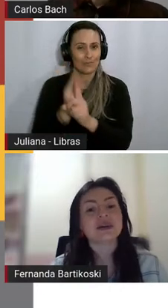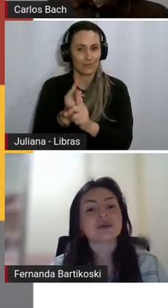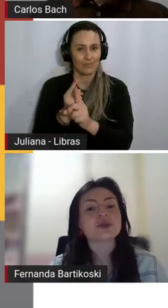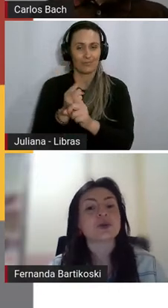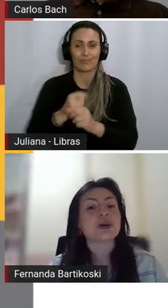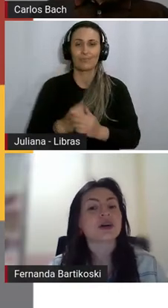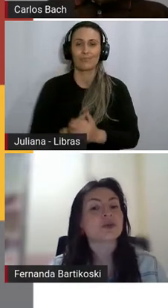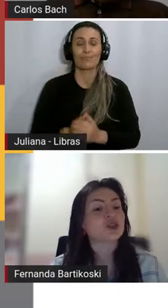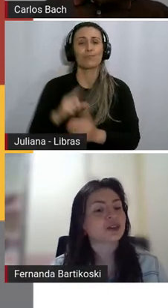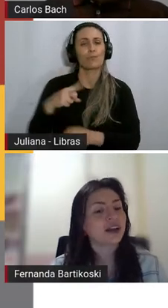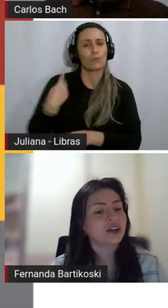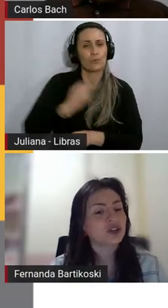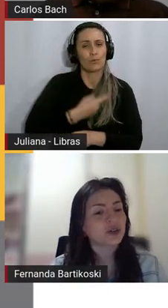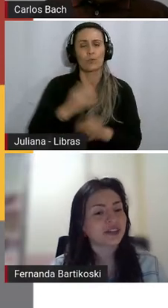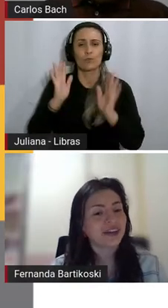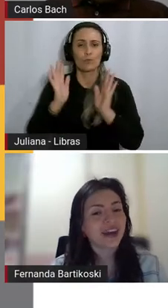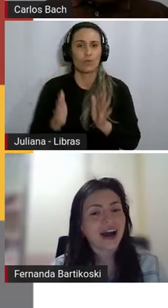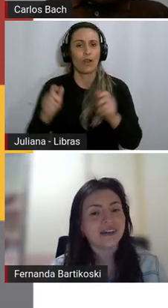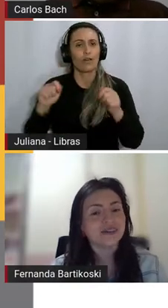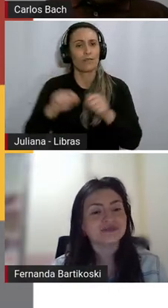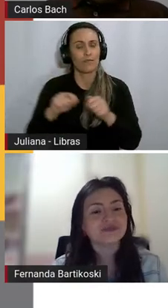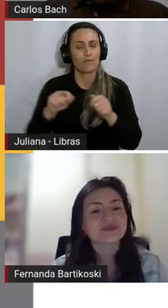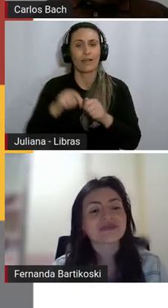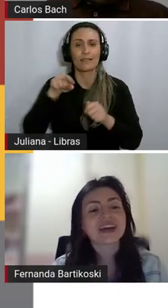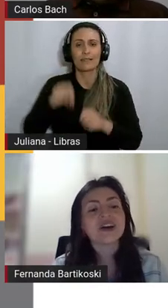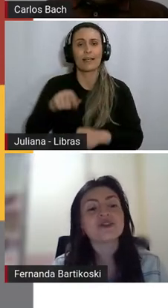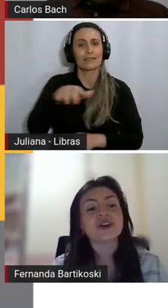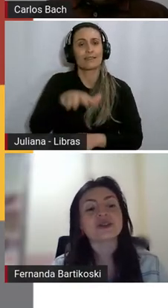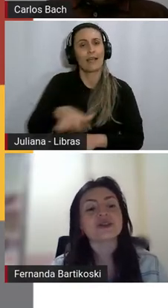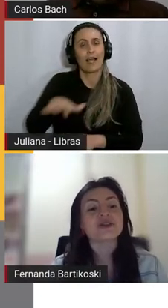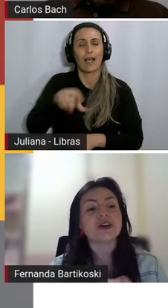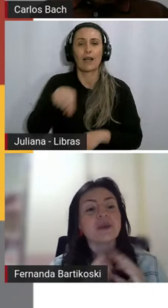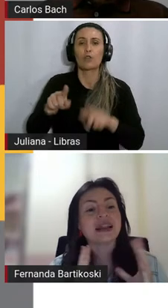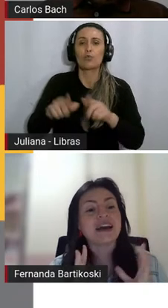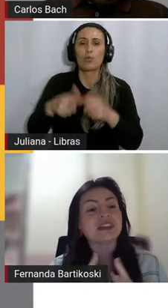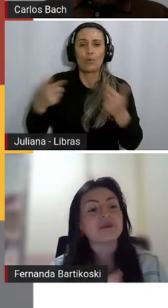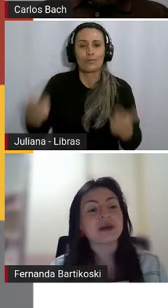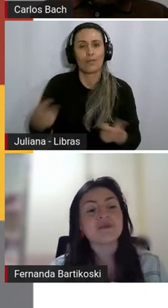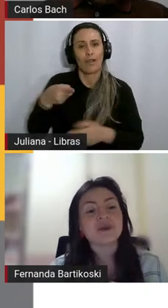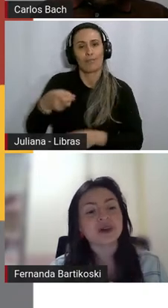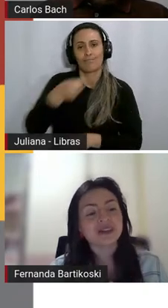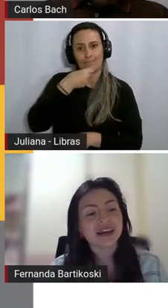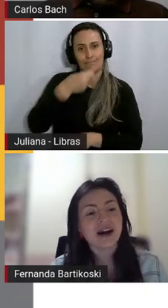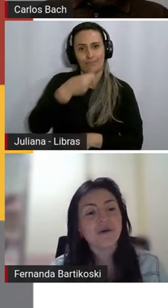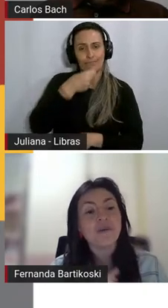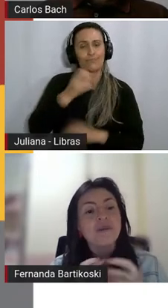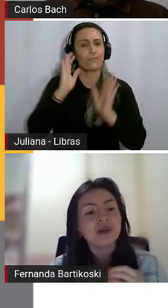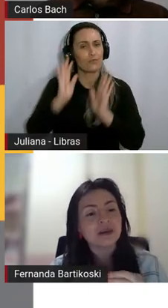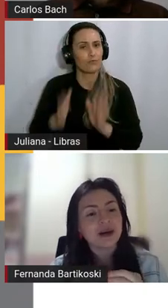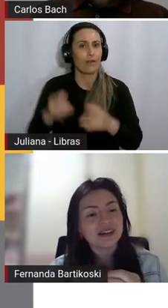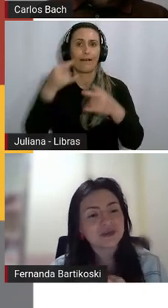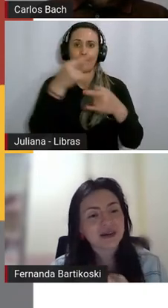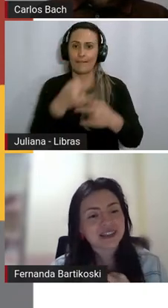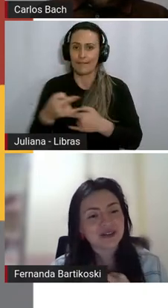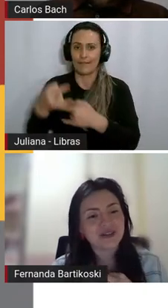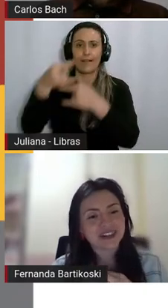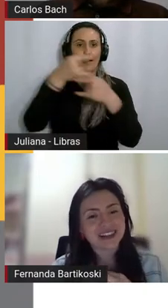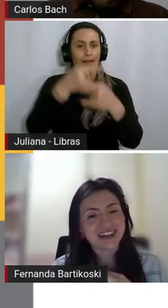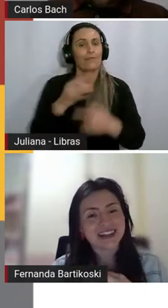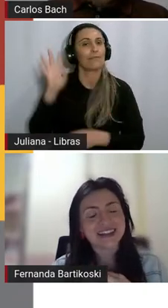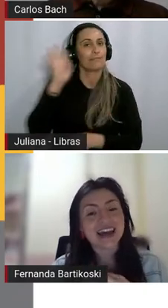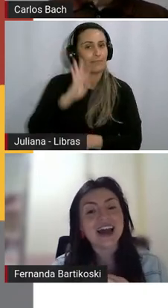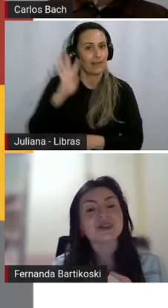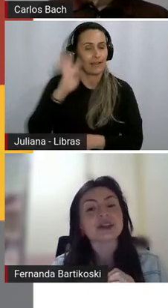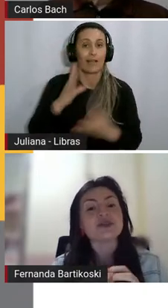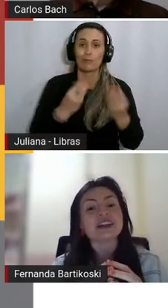trabalhamos com o campo jornalístico literário. Foi uma live também muito legal, com muita participação de